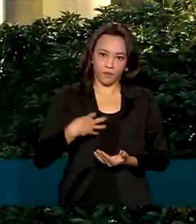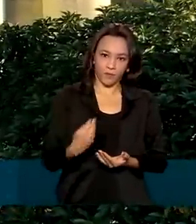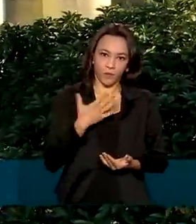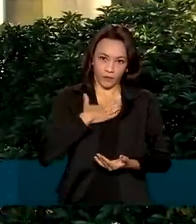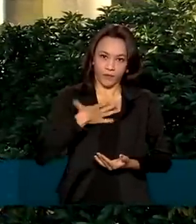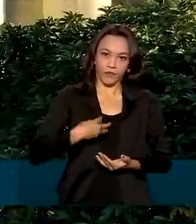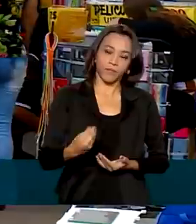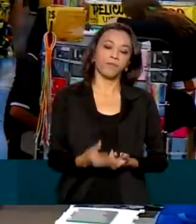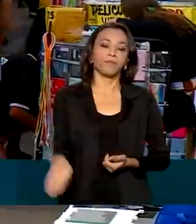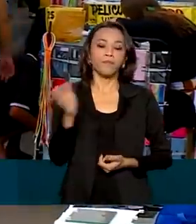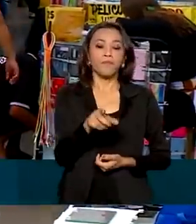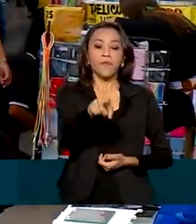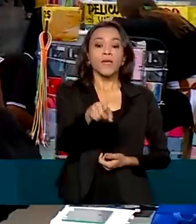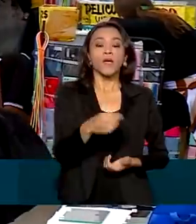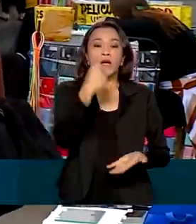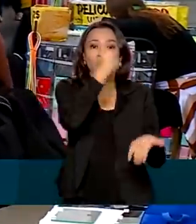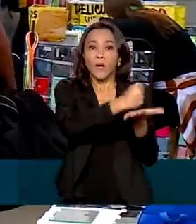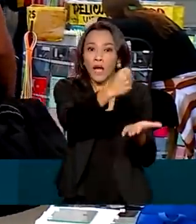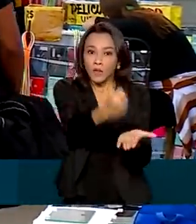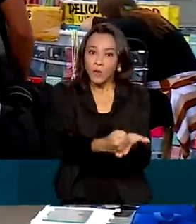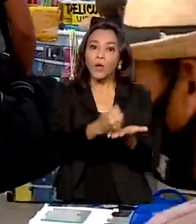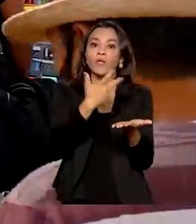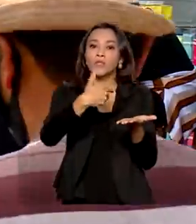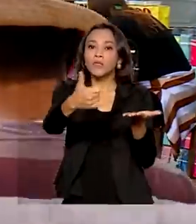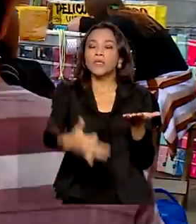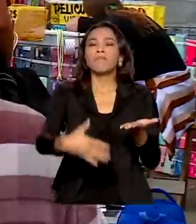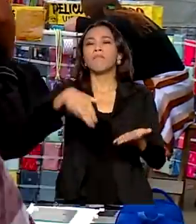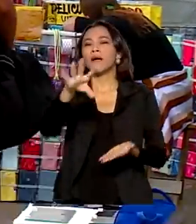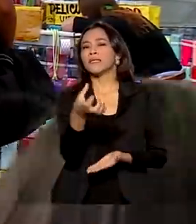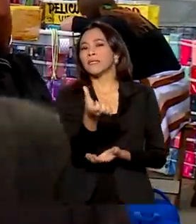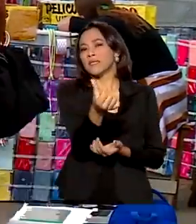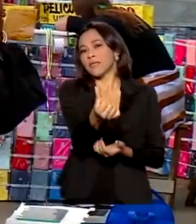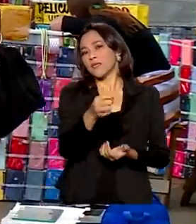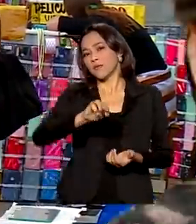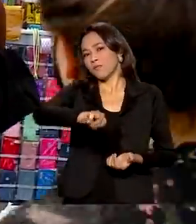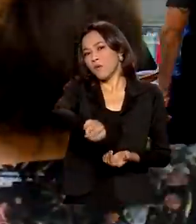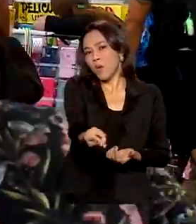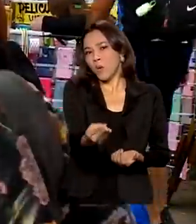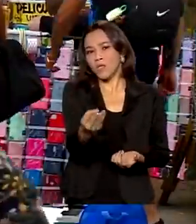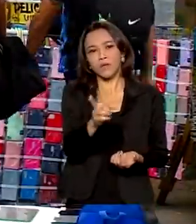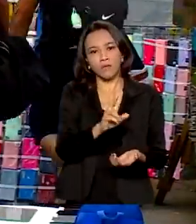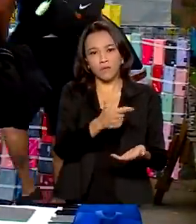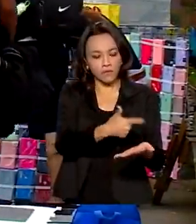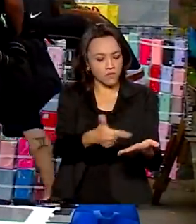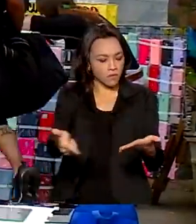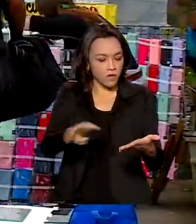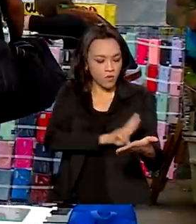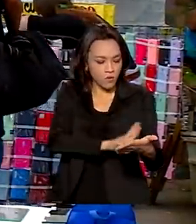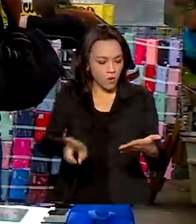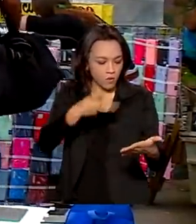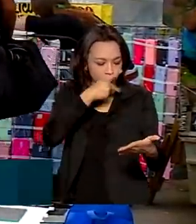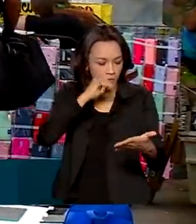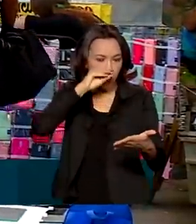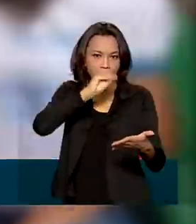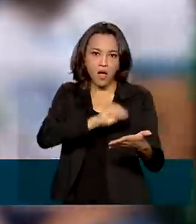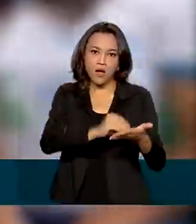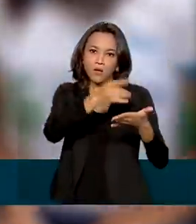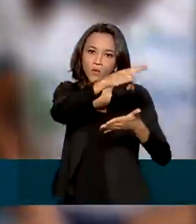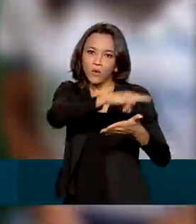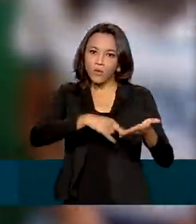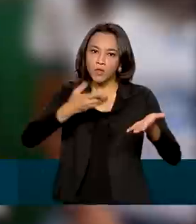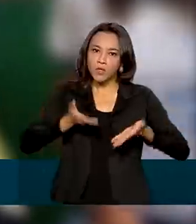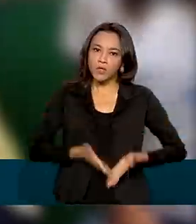Registro Civil, mais de 6 milhões de brasileiros não têm o nome do pai na certidão de nascimento.